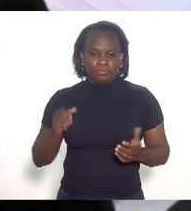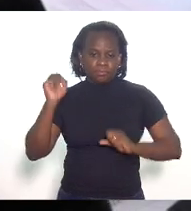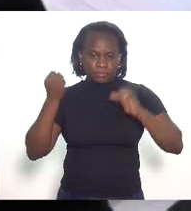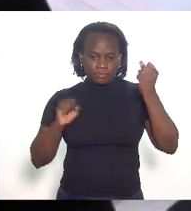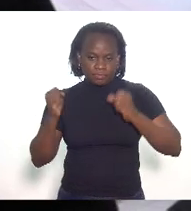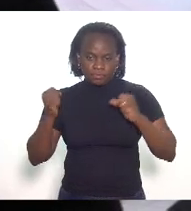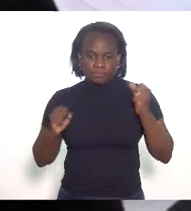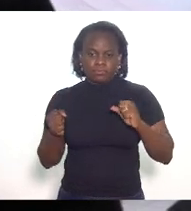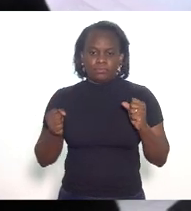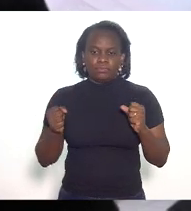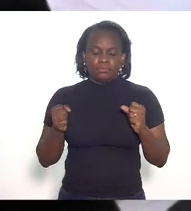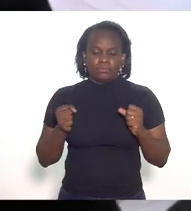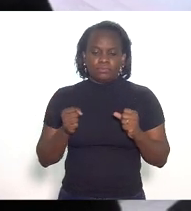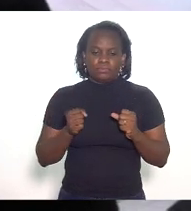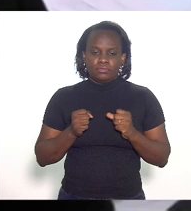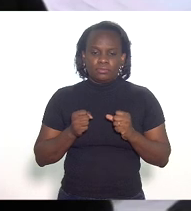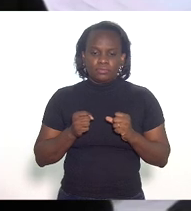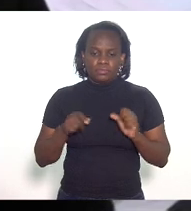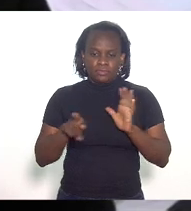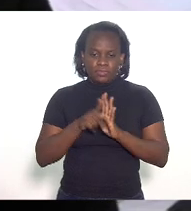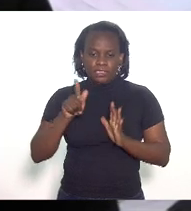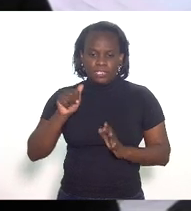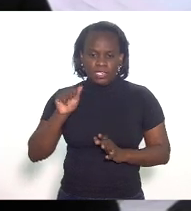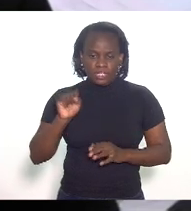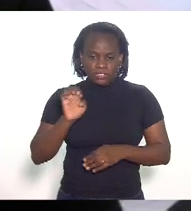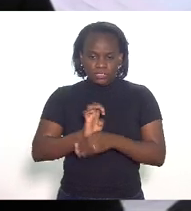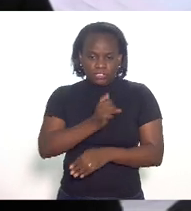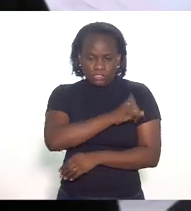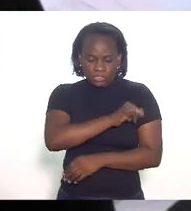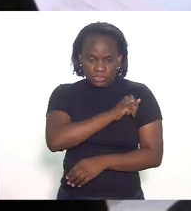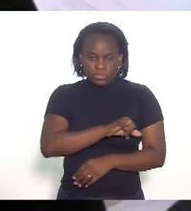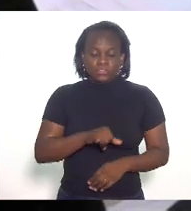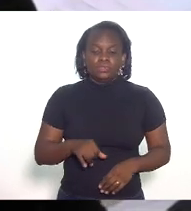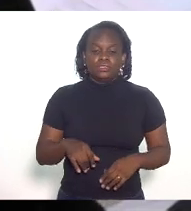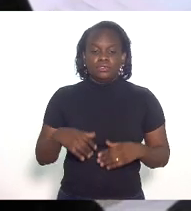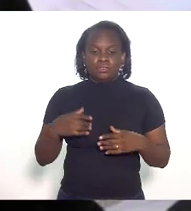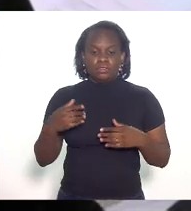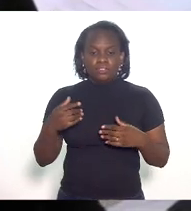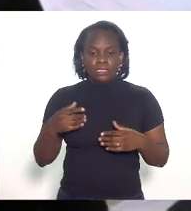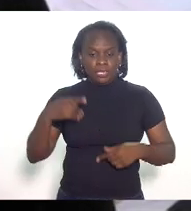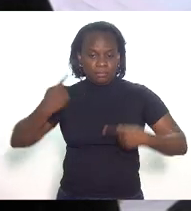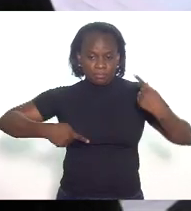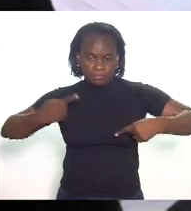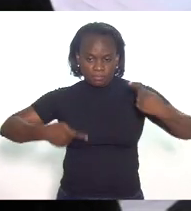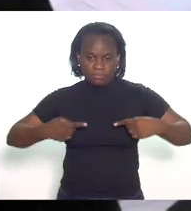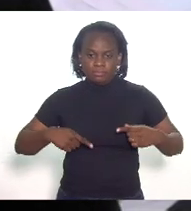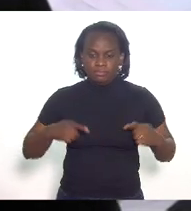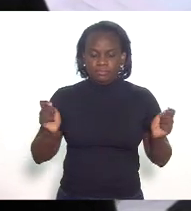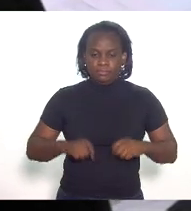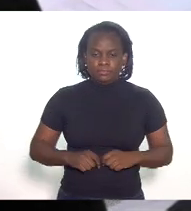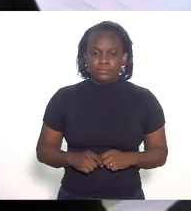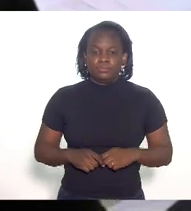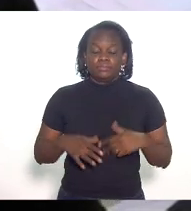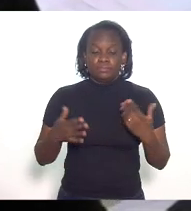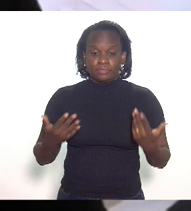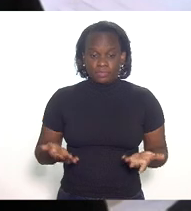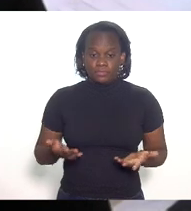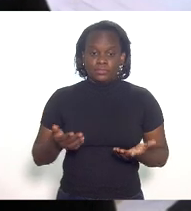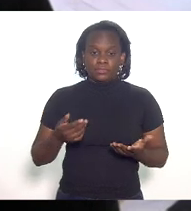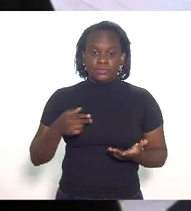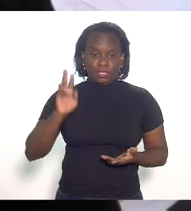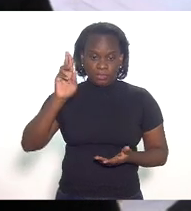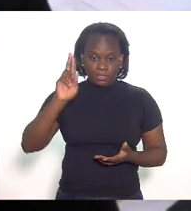indústria do gás no estado do Rio de Janeiro de uma forma competitiva e acho como a